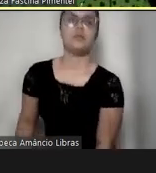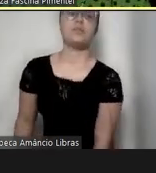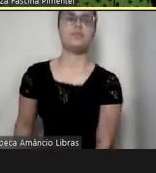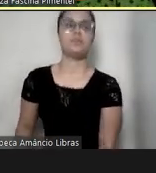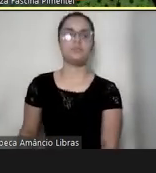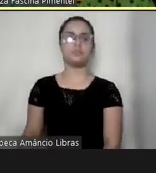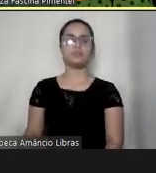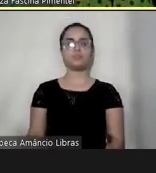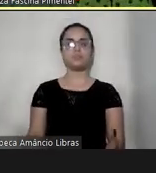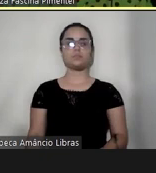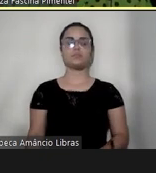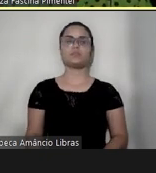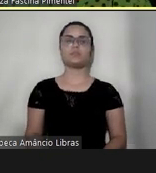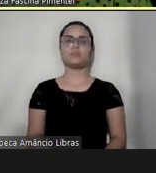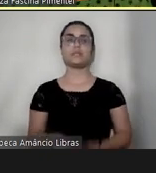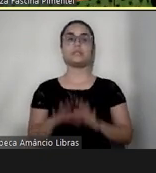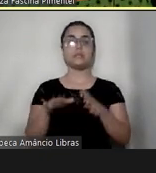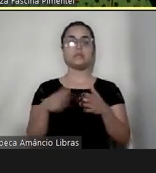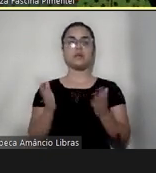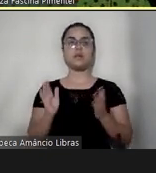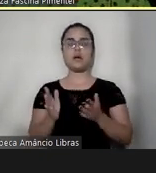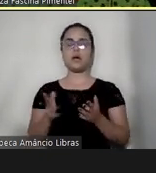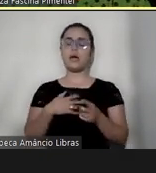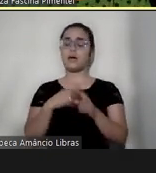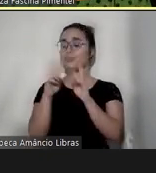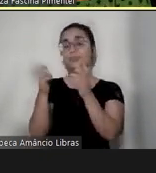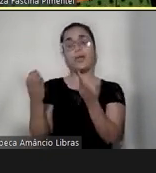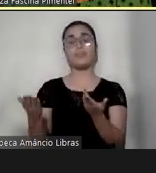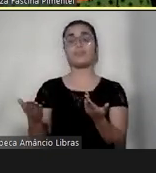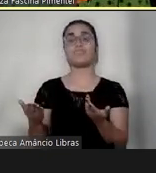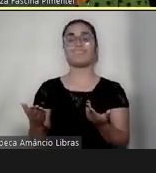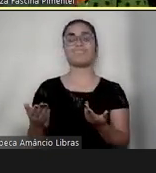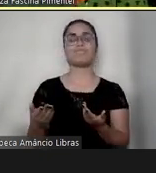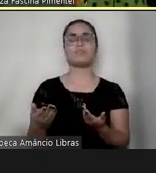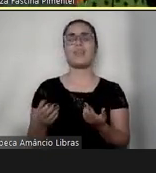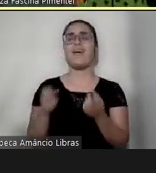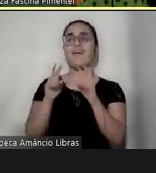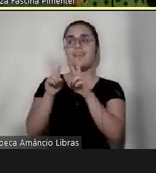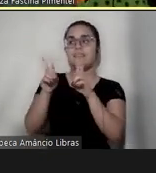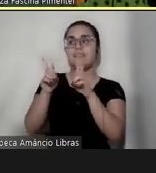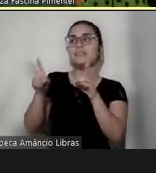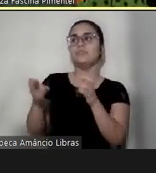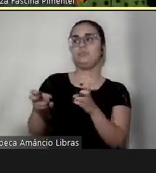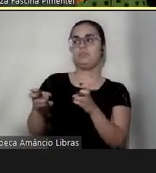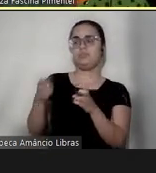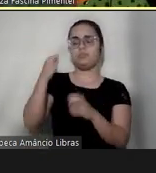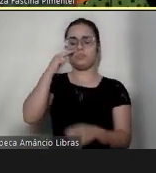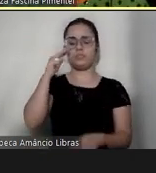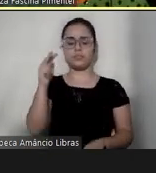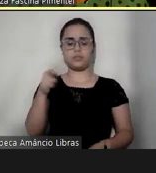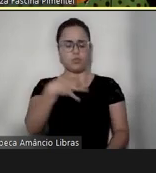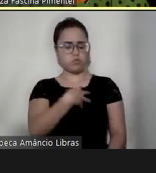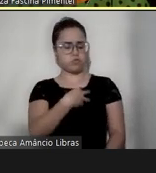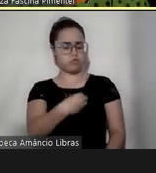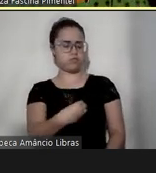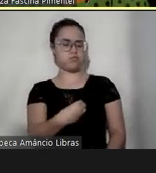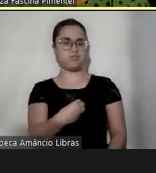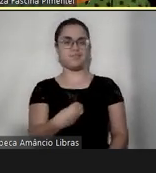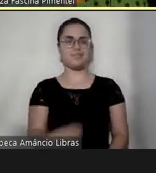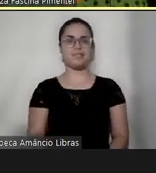Então, é sobre isso, né? É sobre olhar os nossos filhos